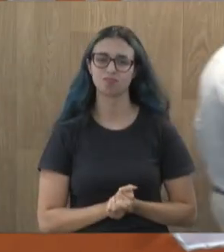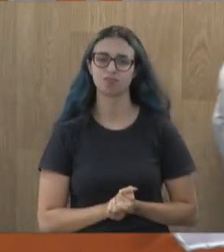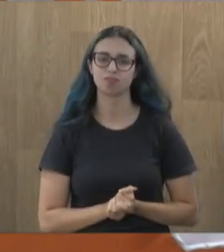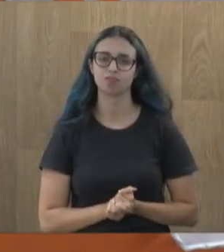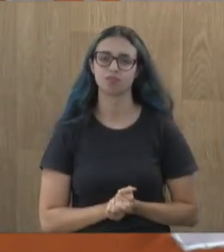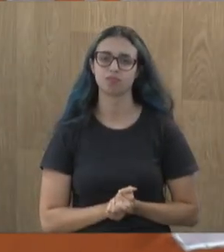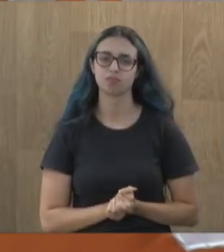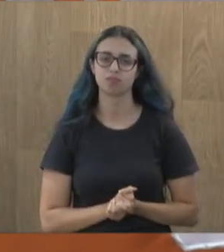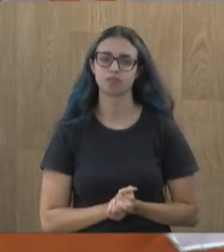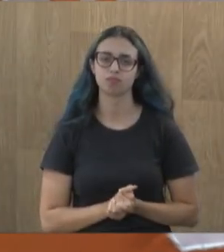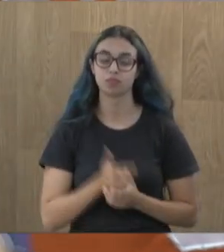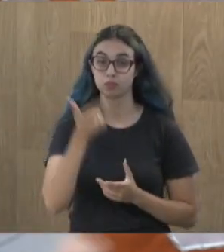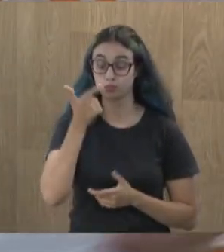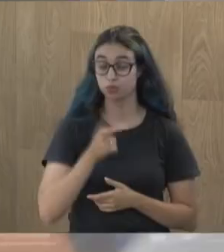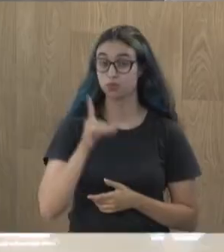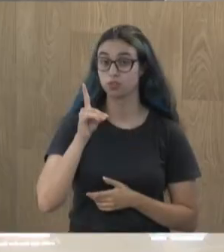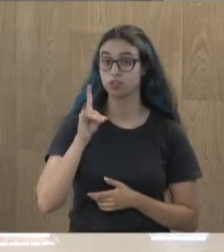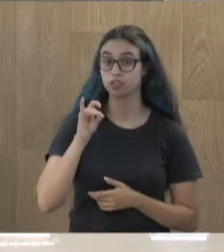Que é Diego Espino.